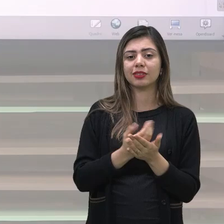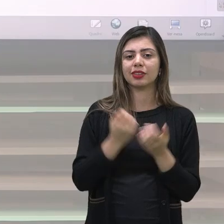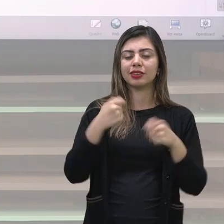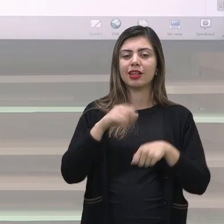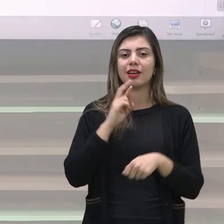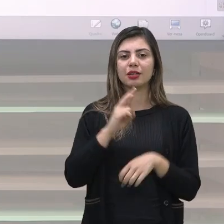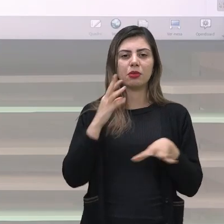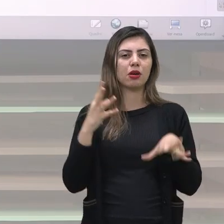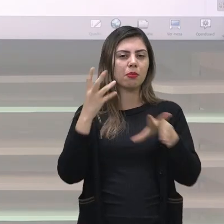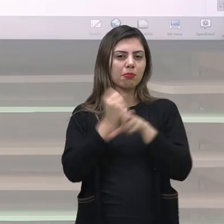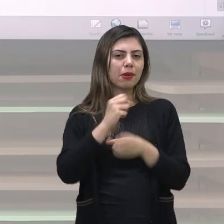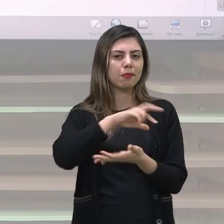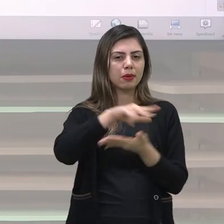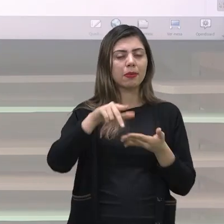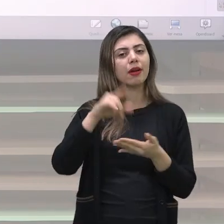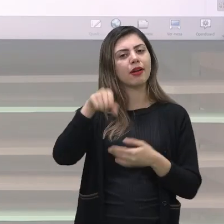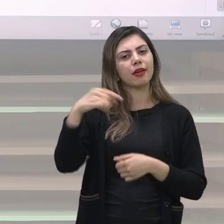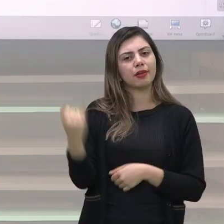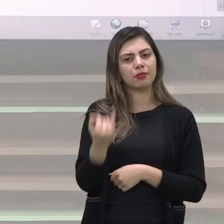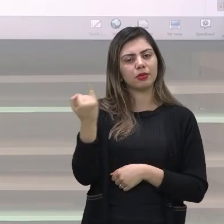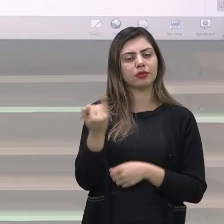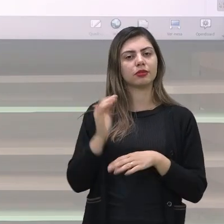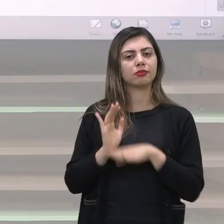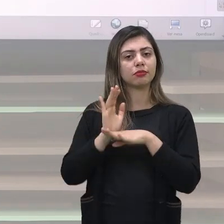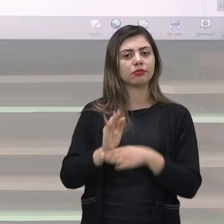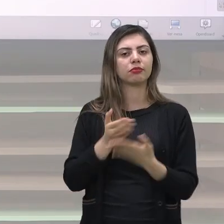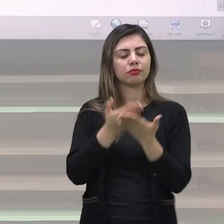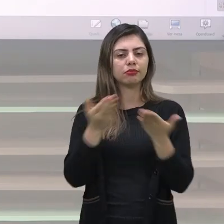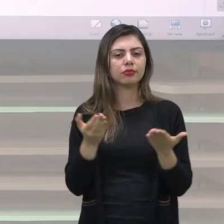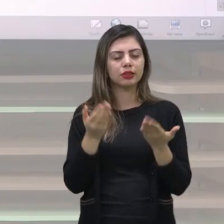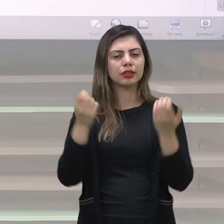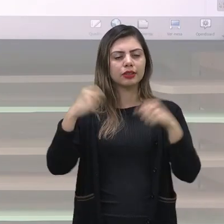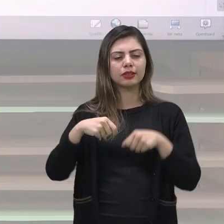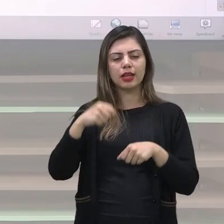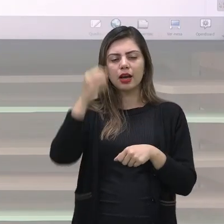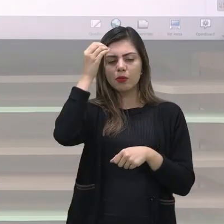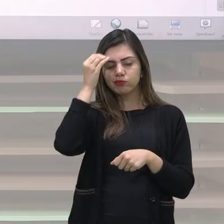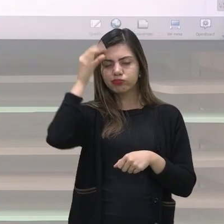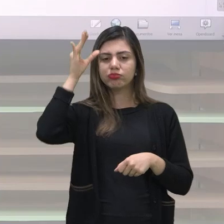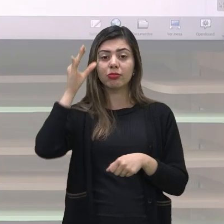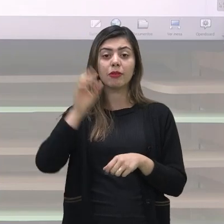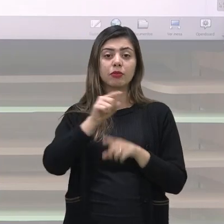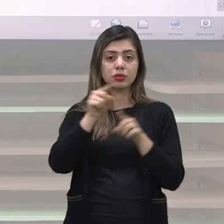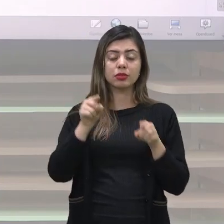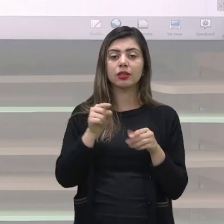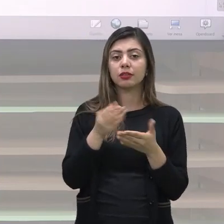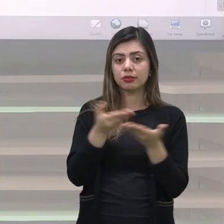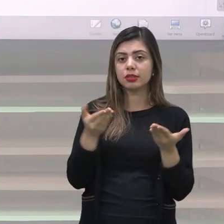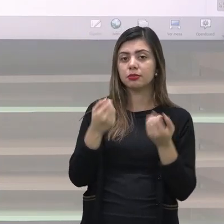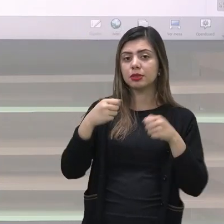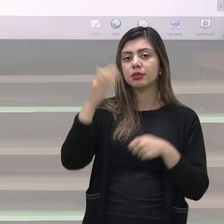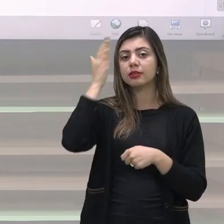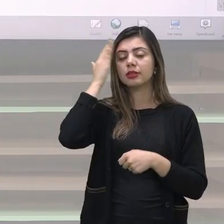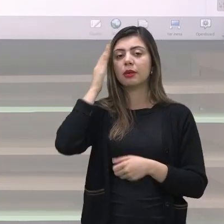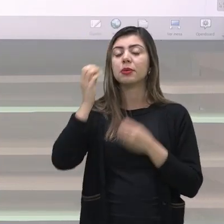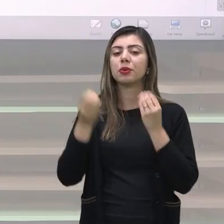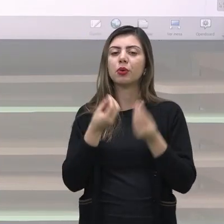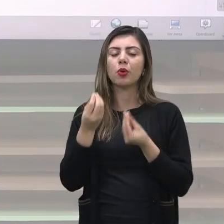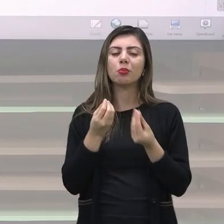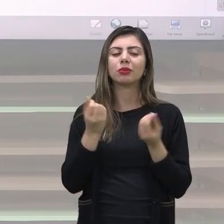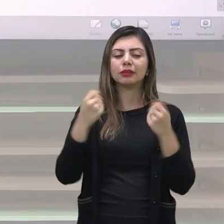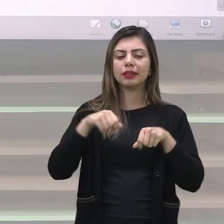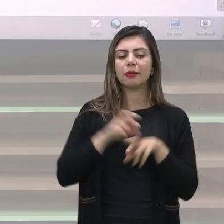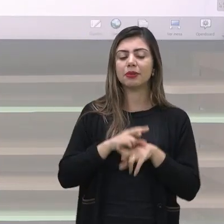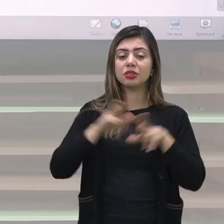muito importante mas para que você tenha total controle sobre ele é importante você saber diferenciar e